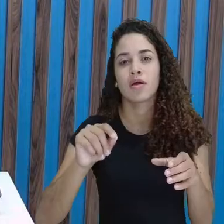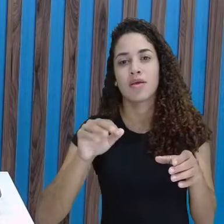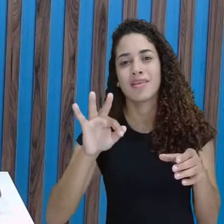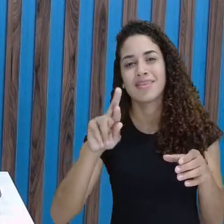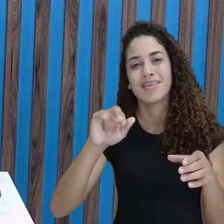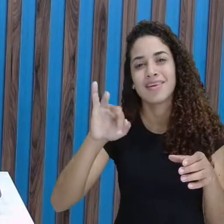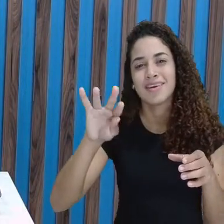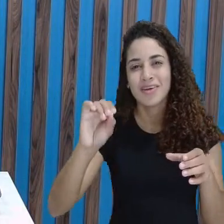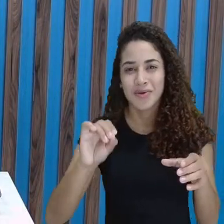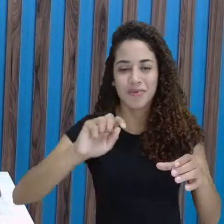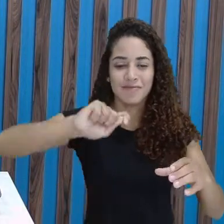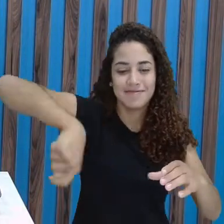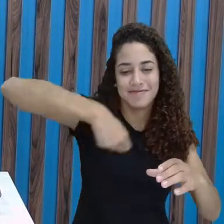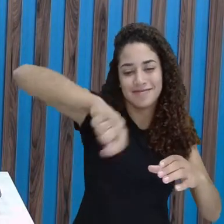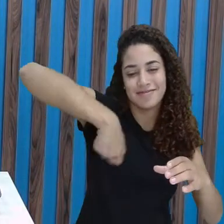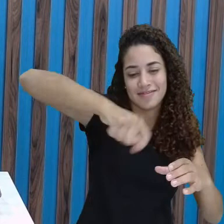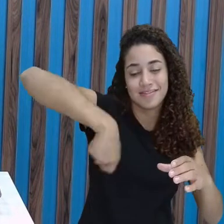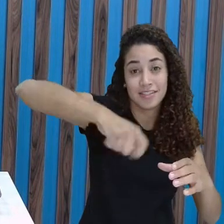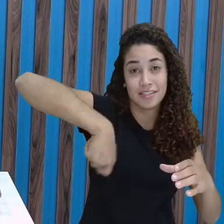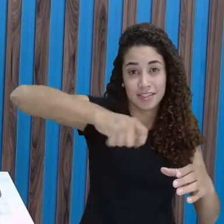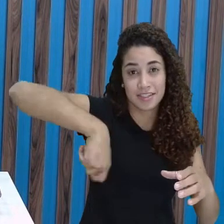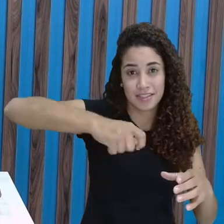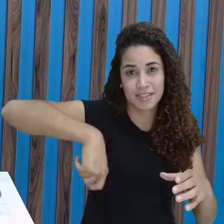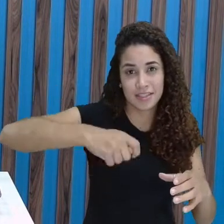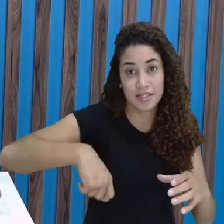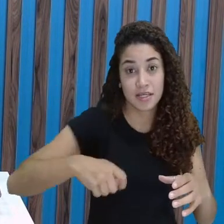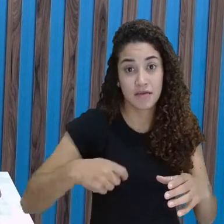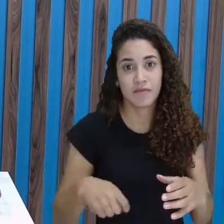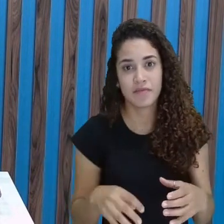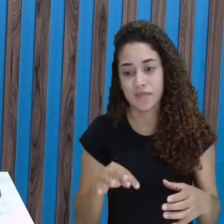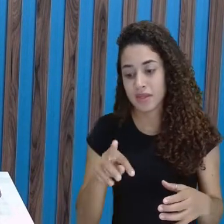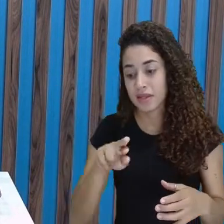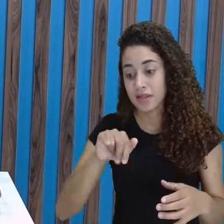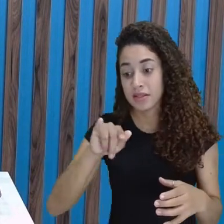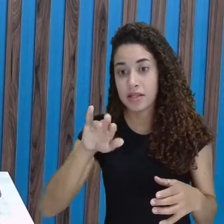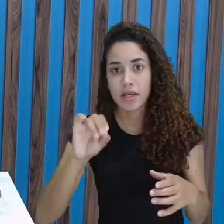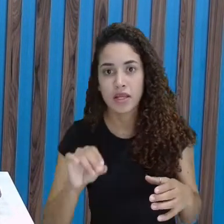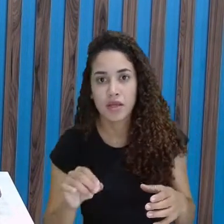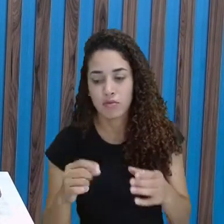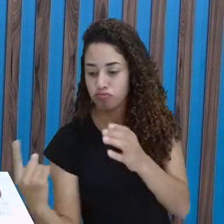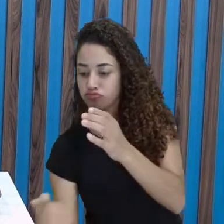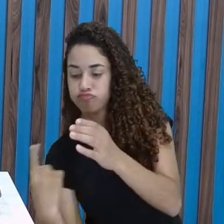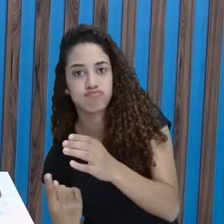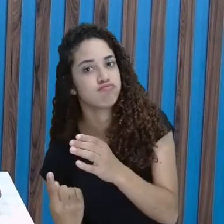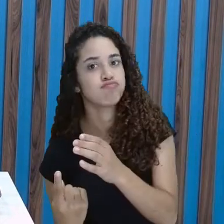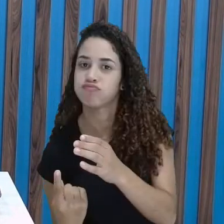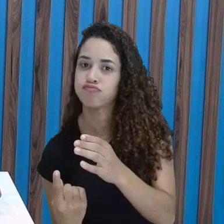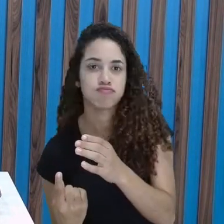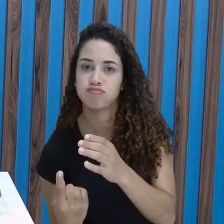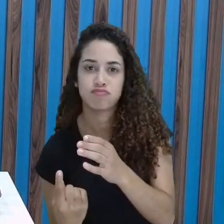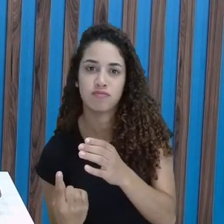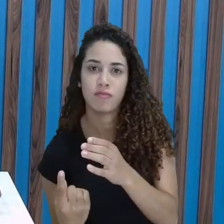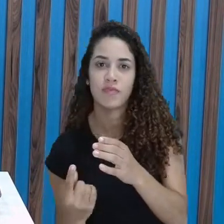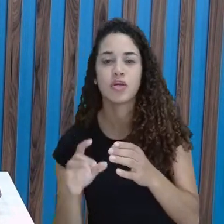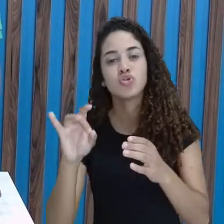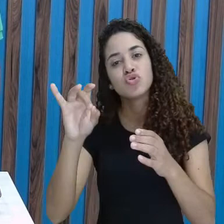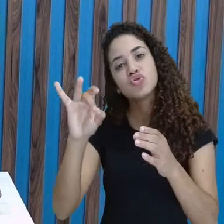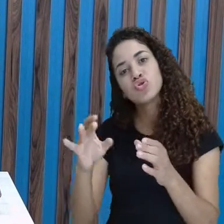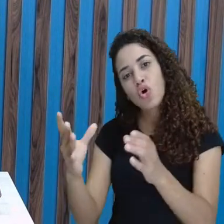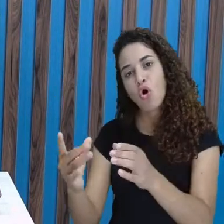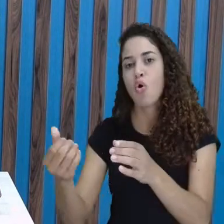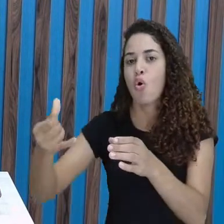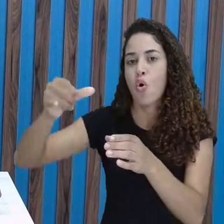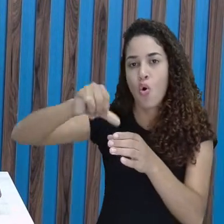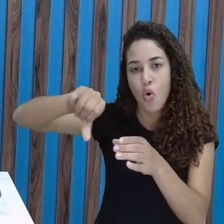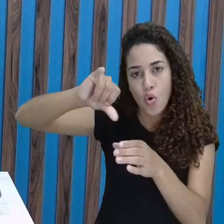mexer tudo isso. A farinha de trigo não vai ao liquidificador, tá, gente? No liquidificador, você põe apenas o